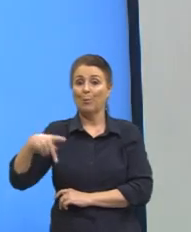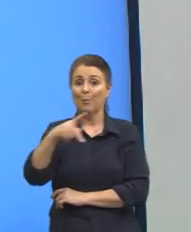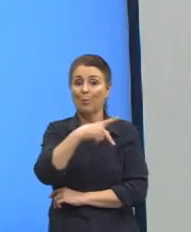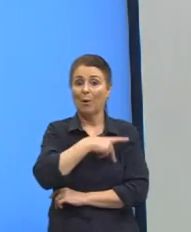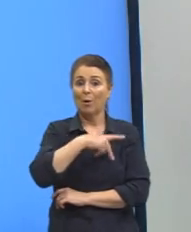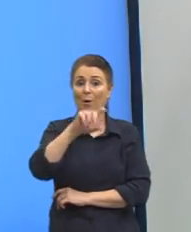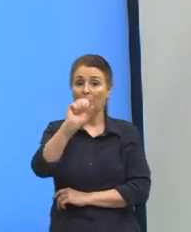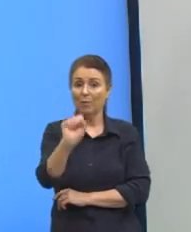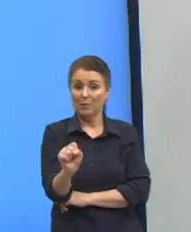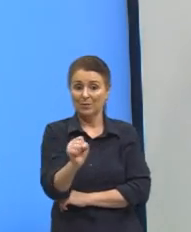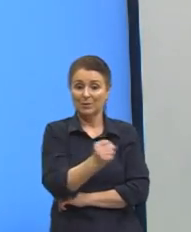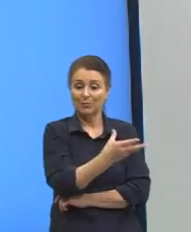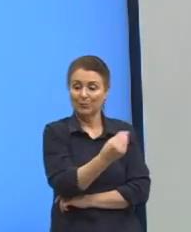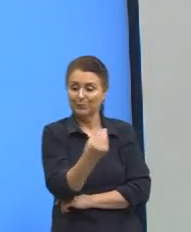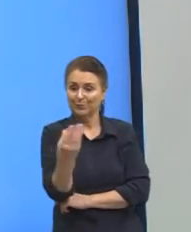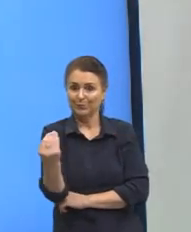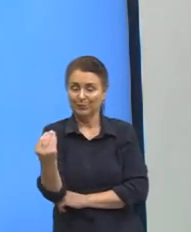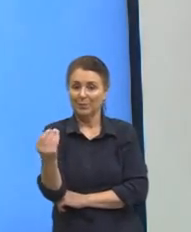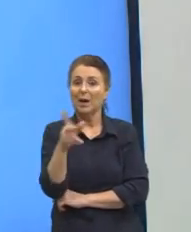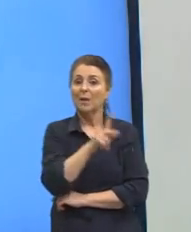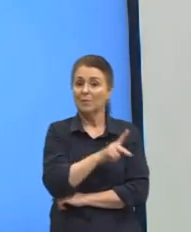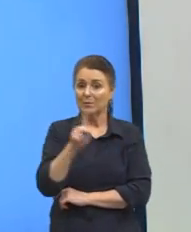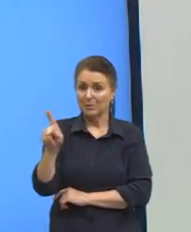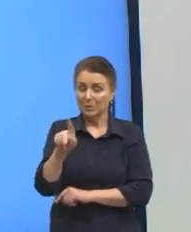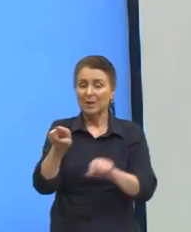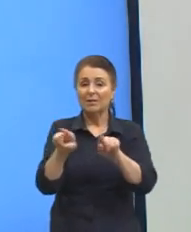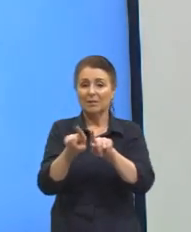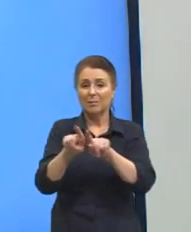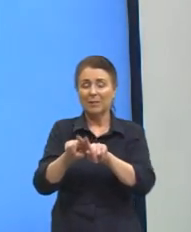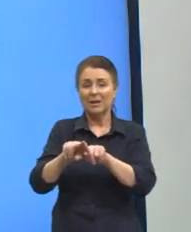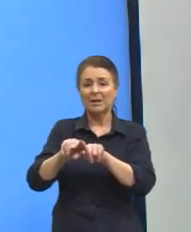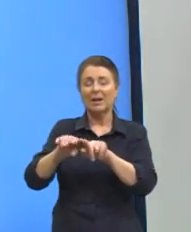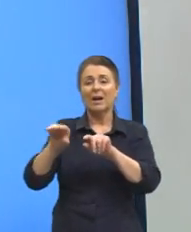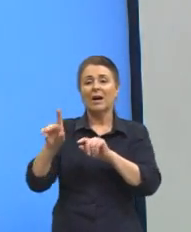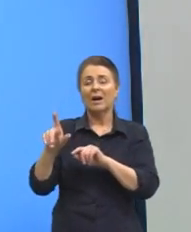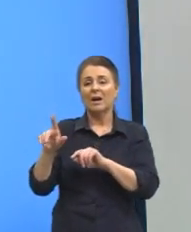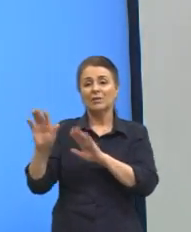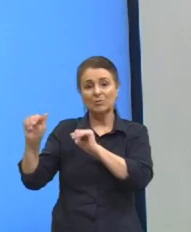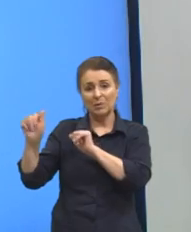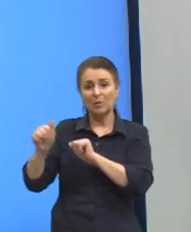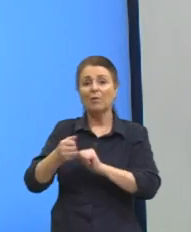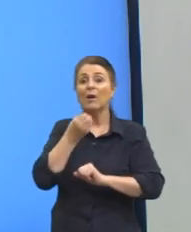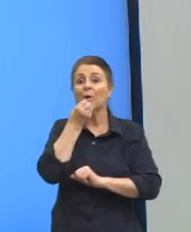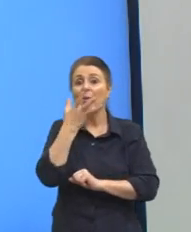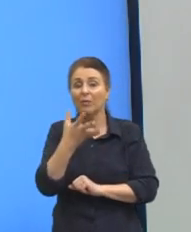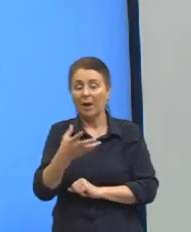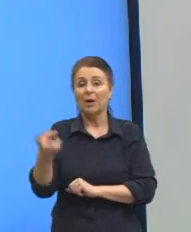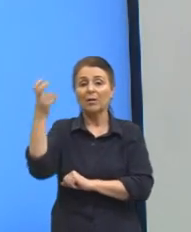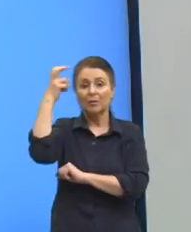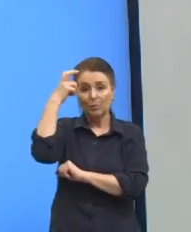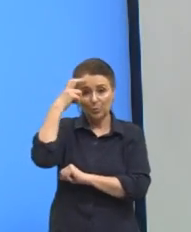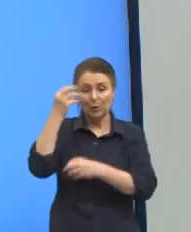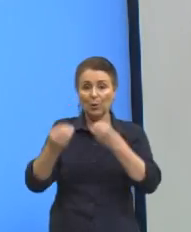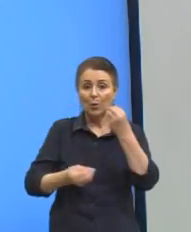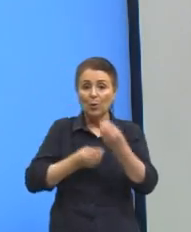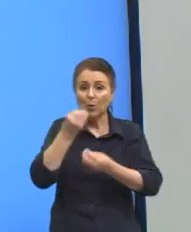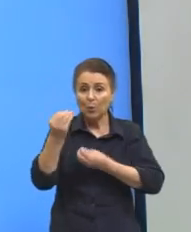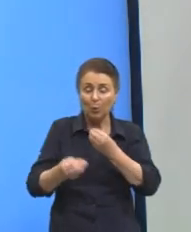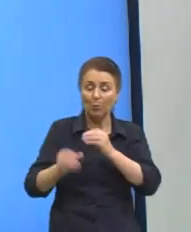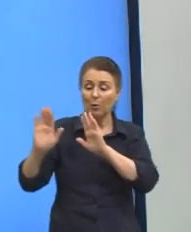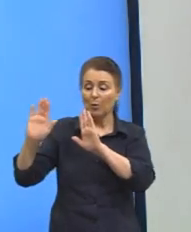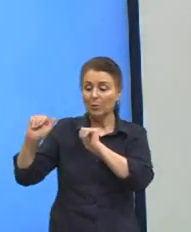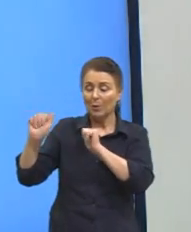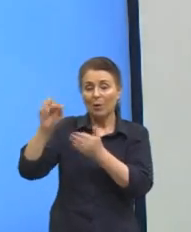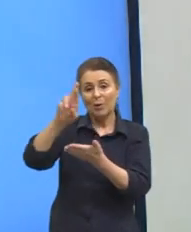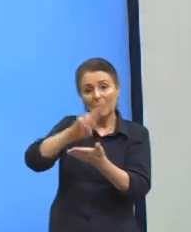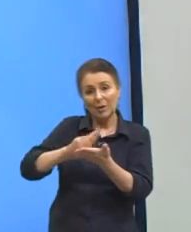e a professora Elisar já vai te contar mais um pouquinho sobre essa parte cultural aqui, para a gente ficar ligadinho com o espanhol e a